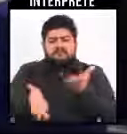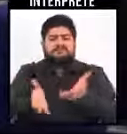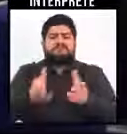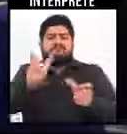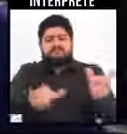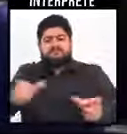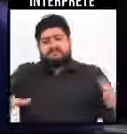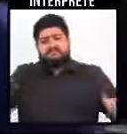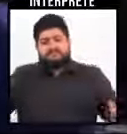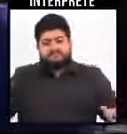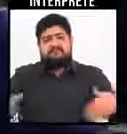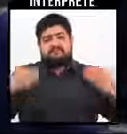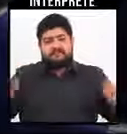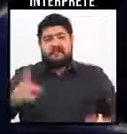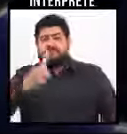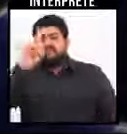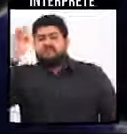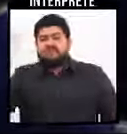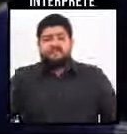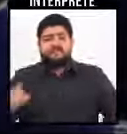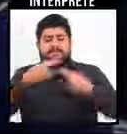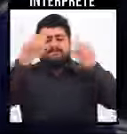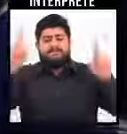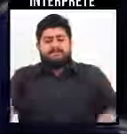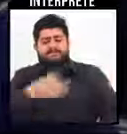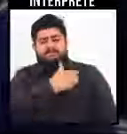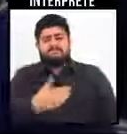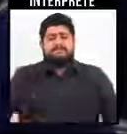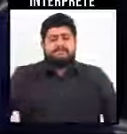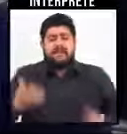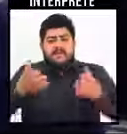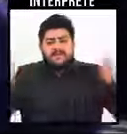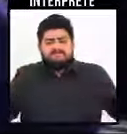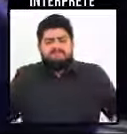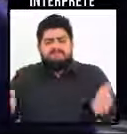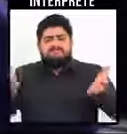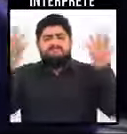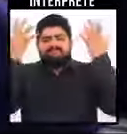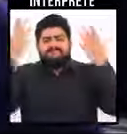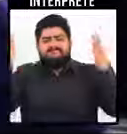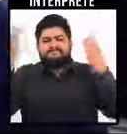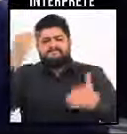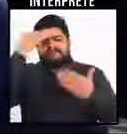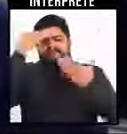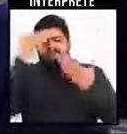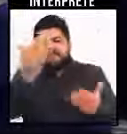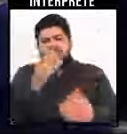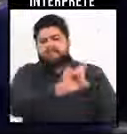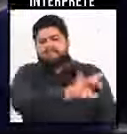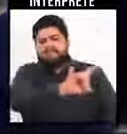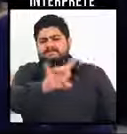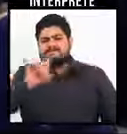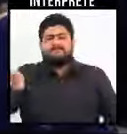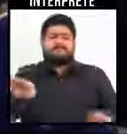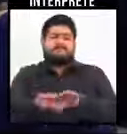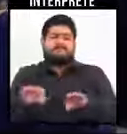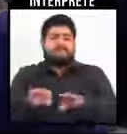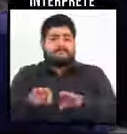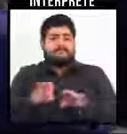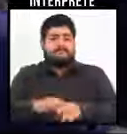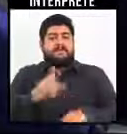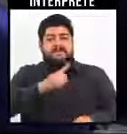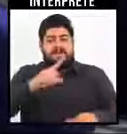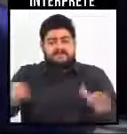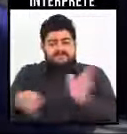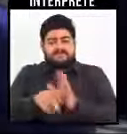à disposição do cidadão. Quero nesse dia do servidor público enaltecer e agradecer a cada um de